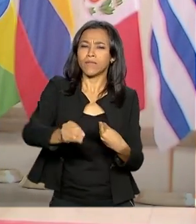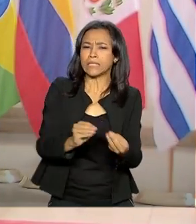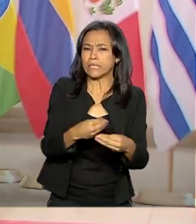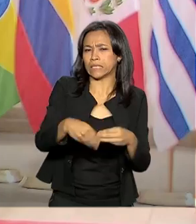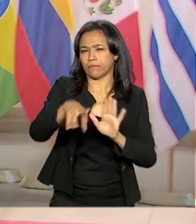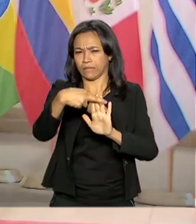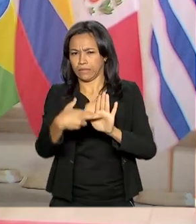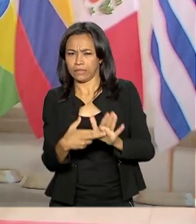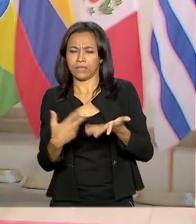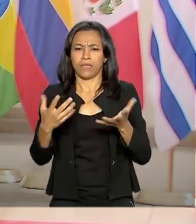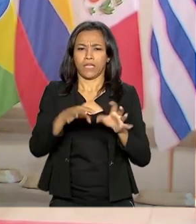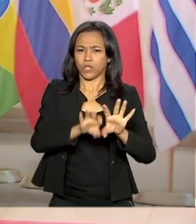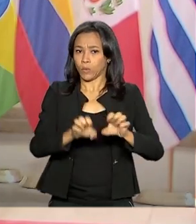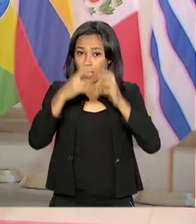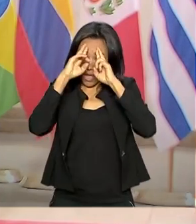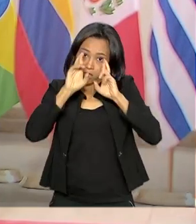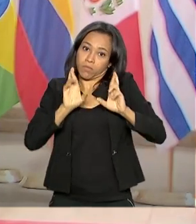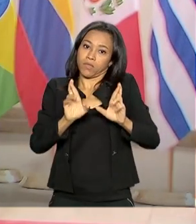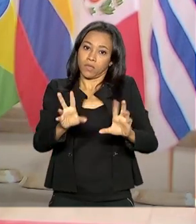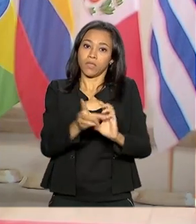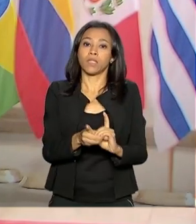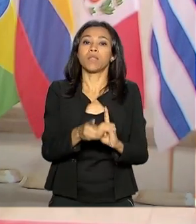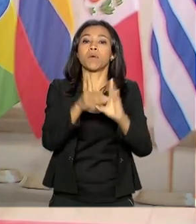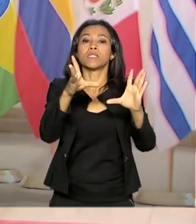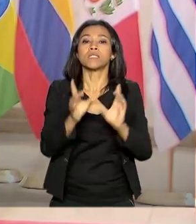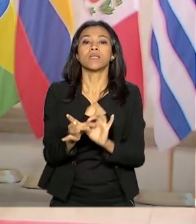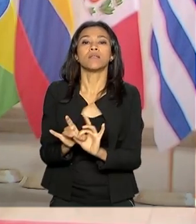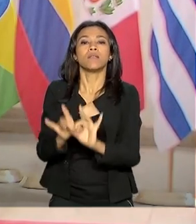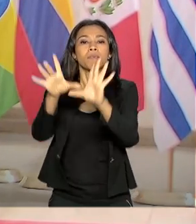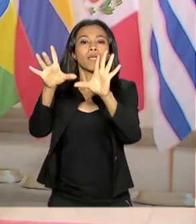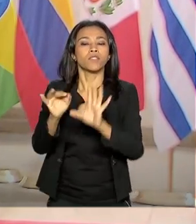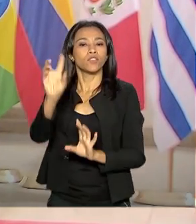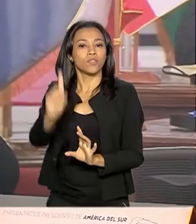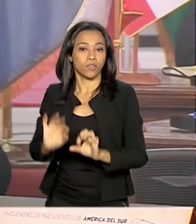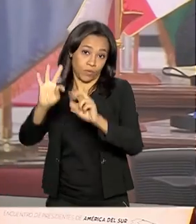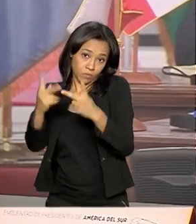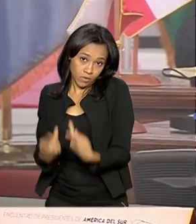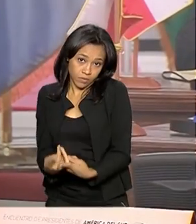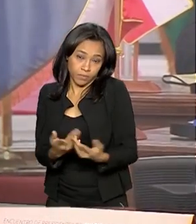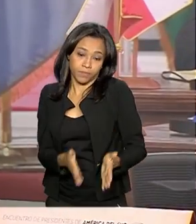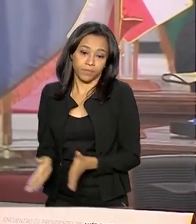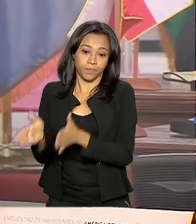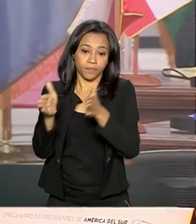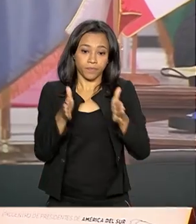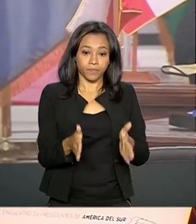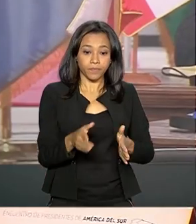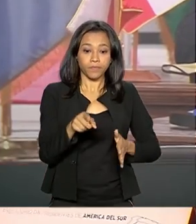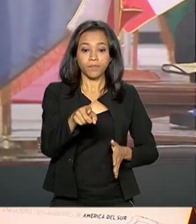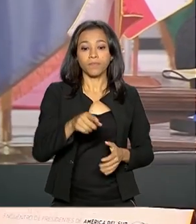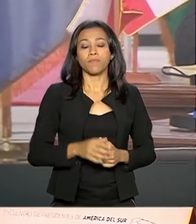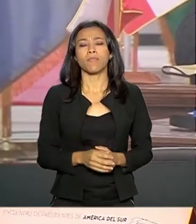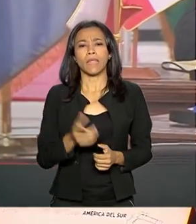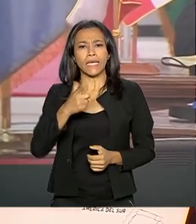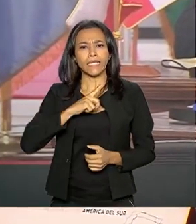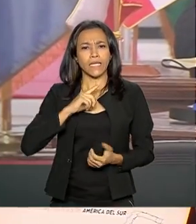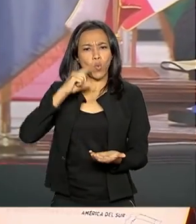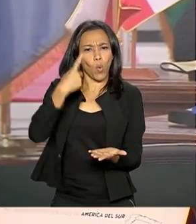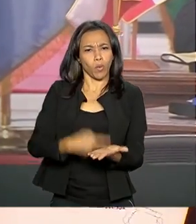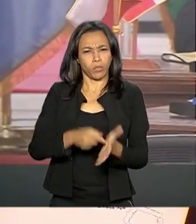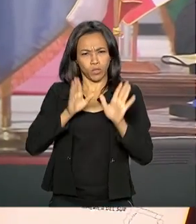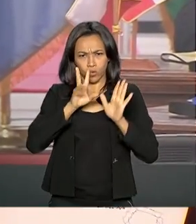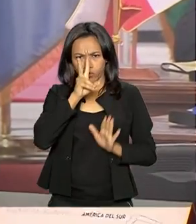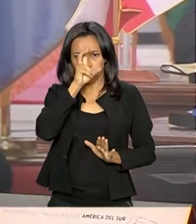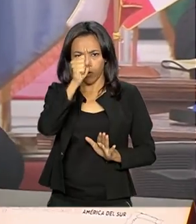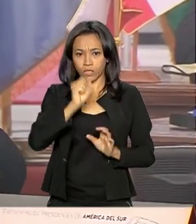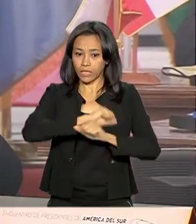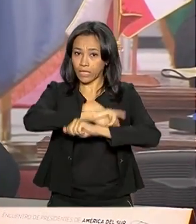respeito à democracia, à liberdade e aos direitos humanos. Queremos que este foro tenha um compromisso forte e claro